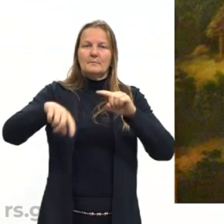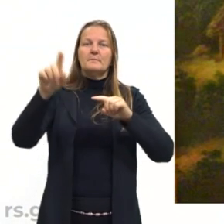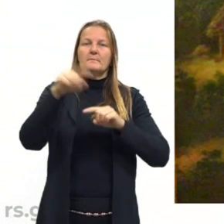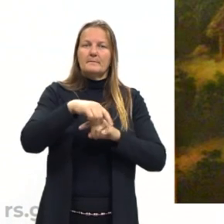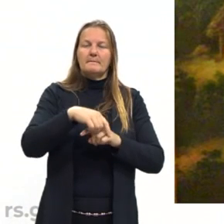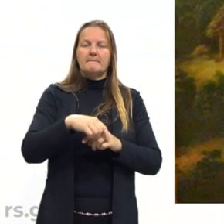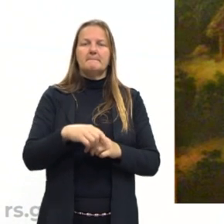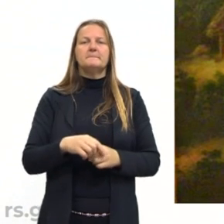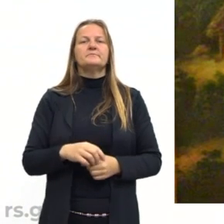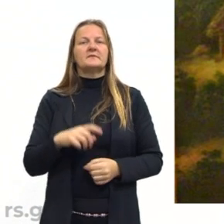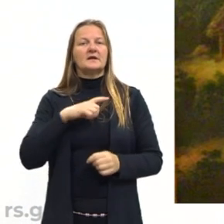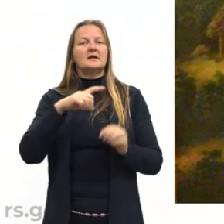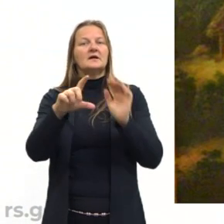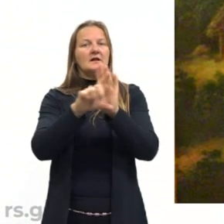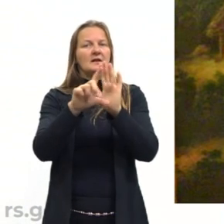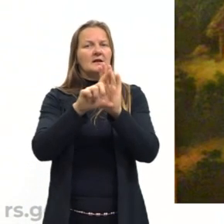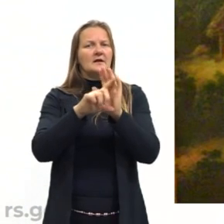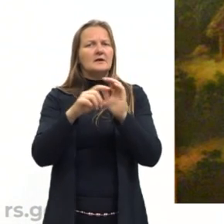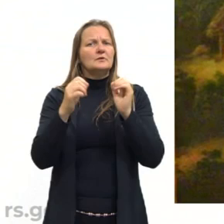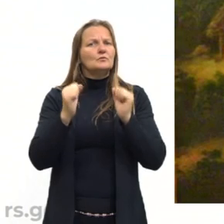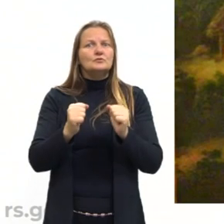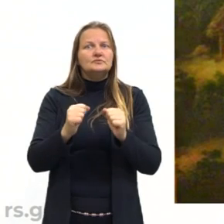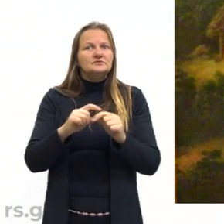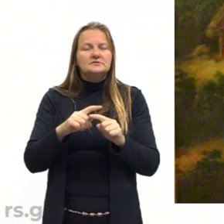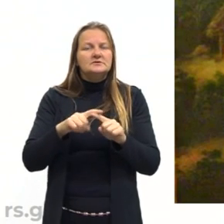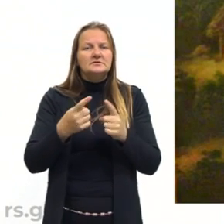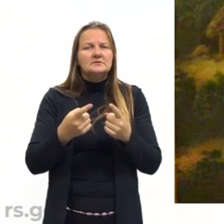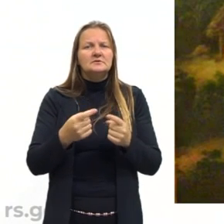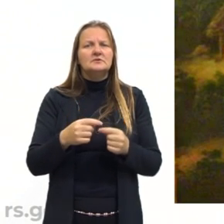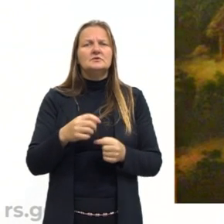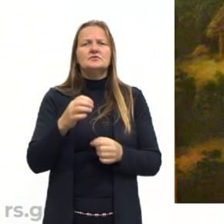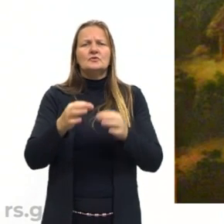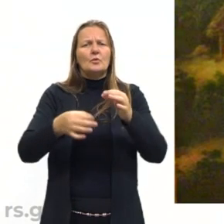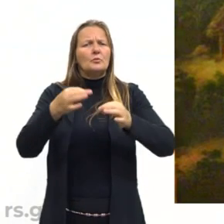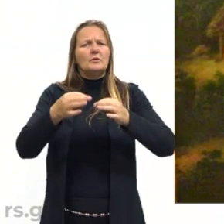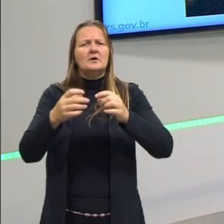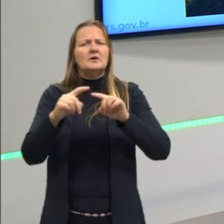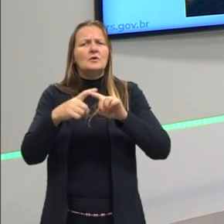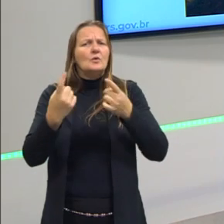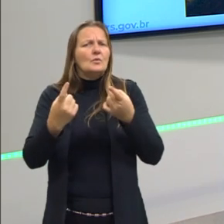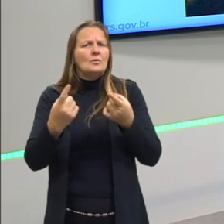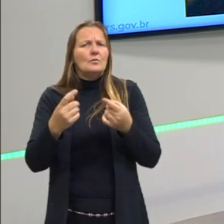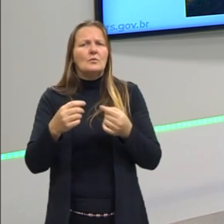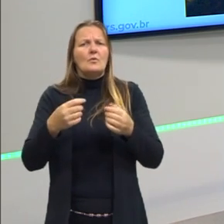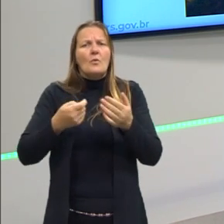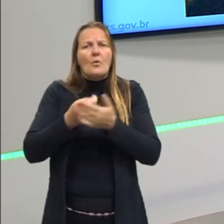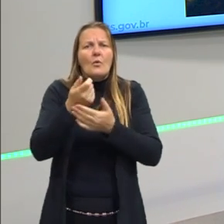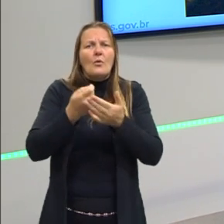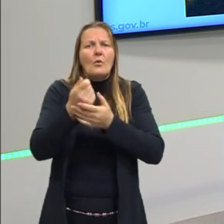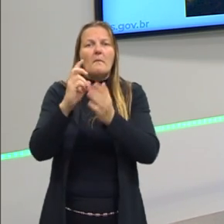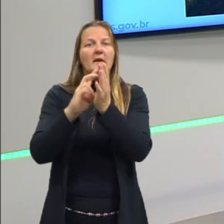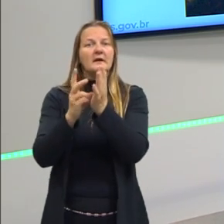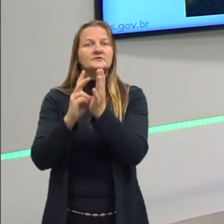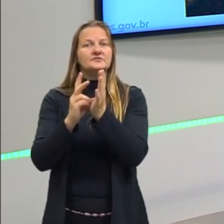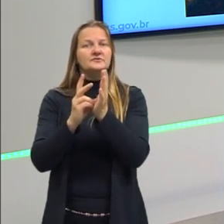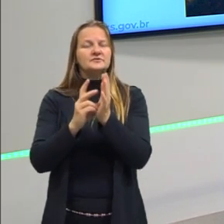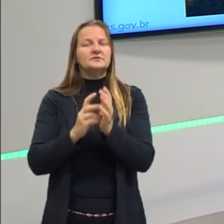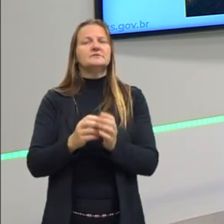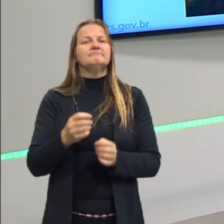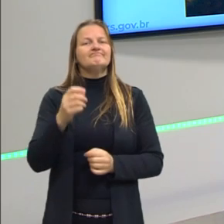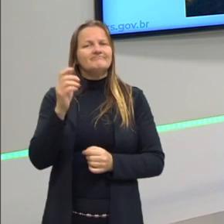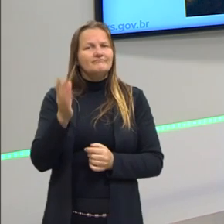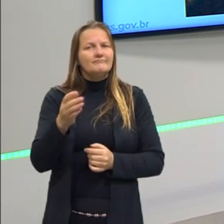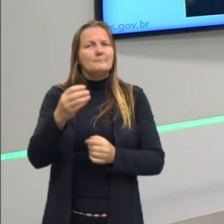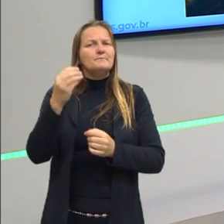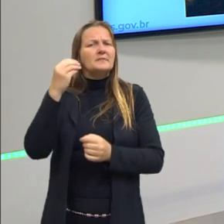combatida por lei, ela só poderia ser feita através de guerra justa ou de compra de indígenas que já tinham sido escravizados